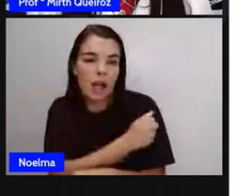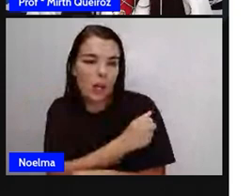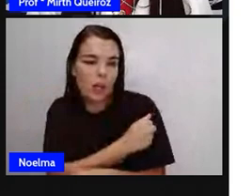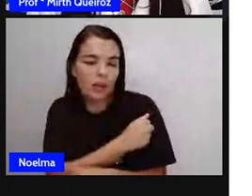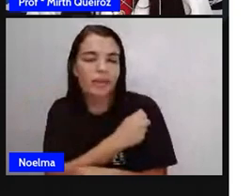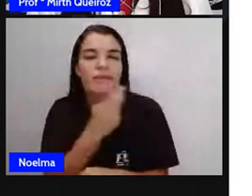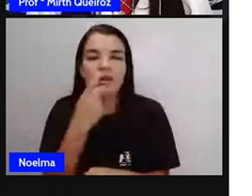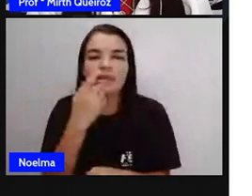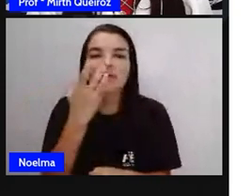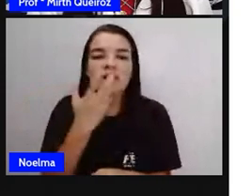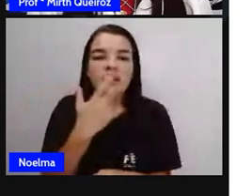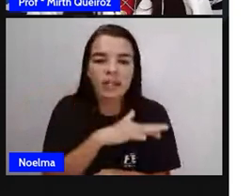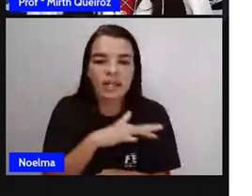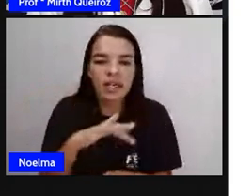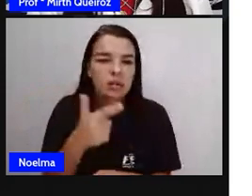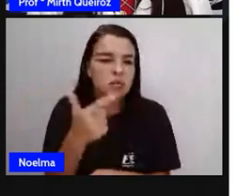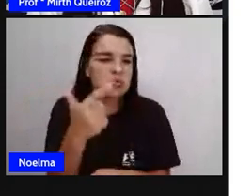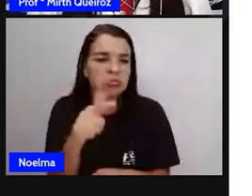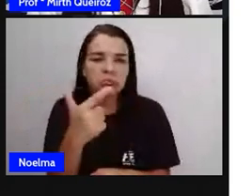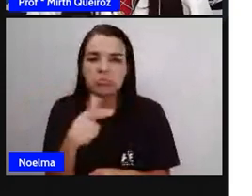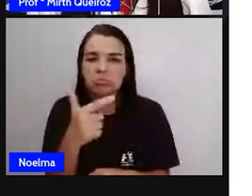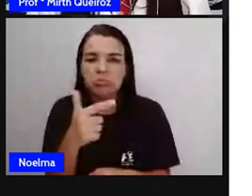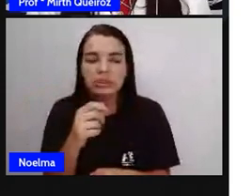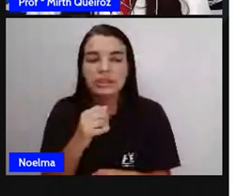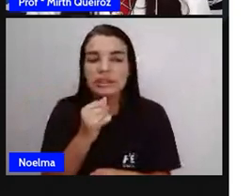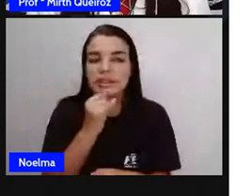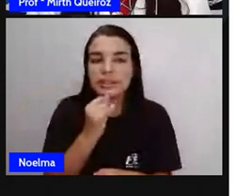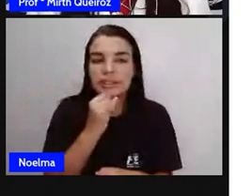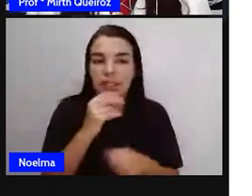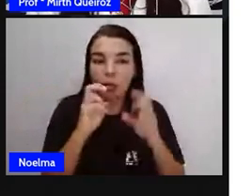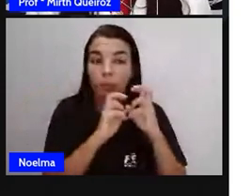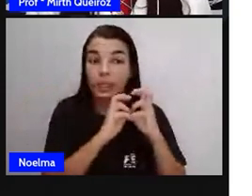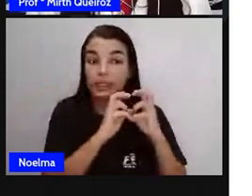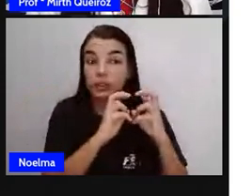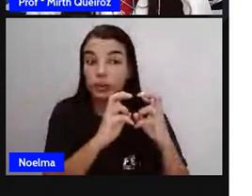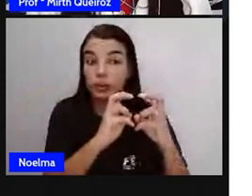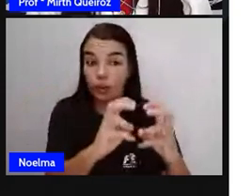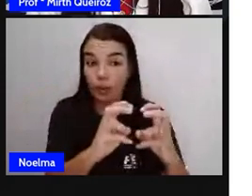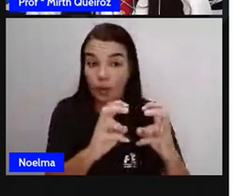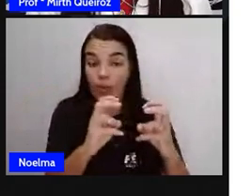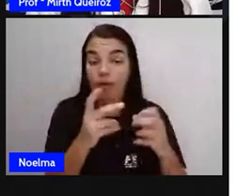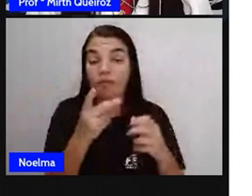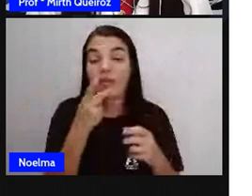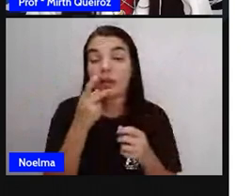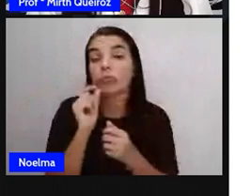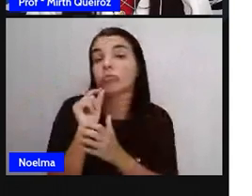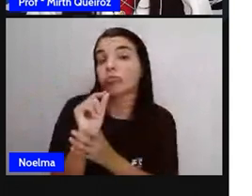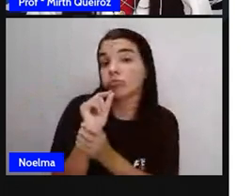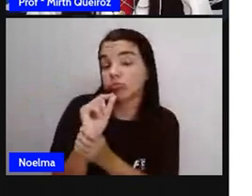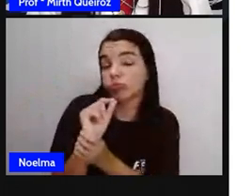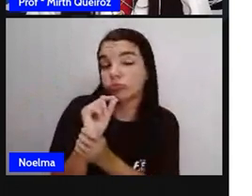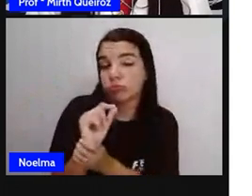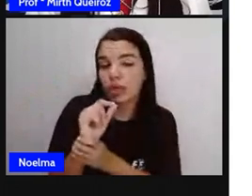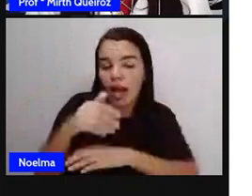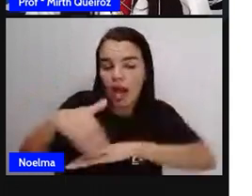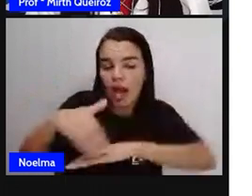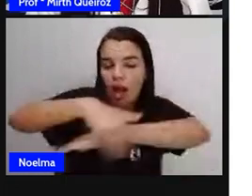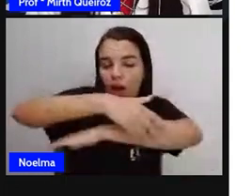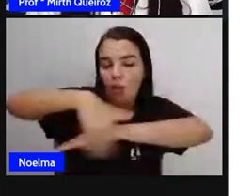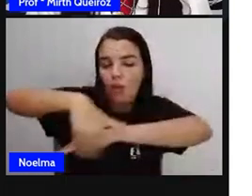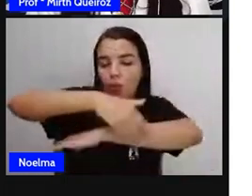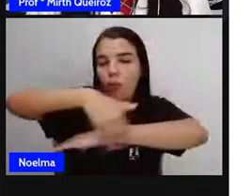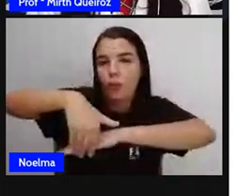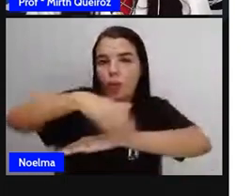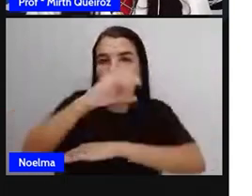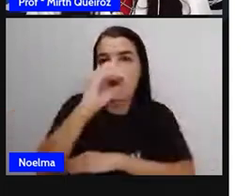não sei se tem saída do metrô na Rua da Magia. Eu fiz com a pessoa saindo da Rua